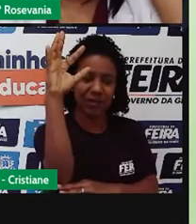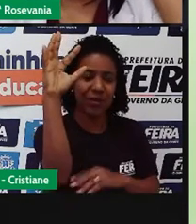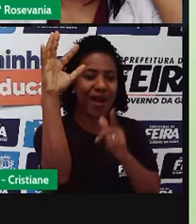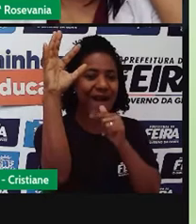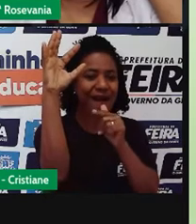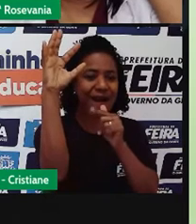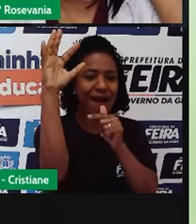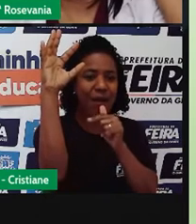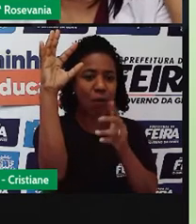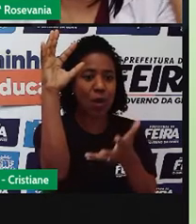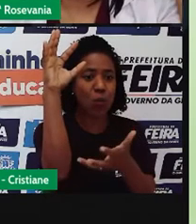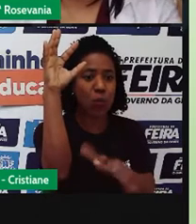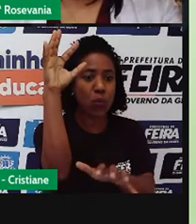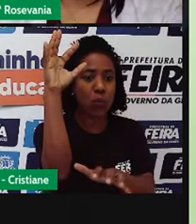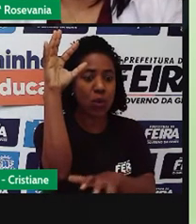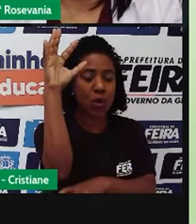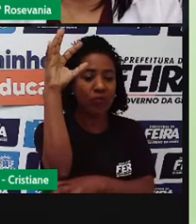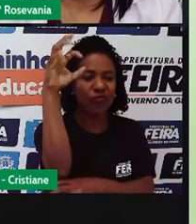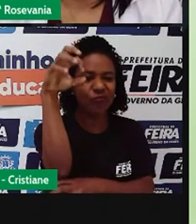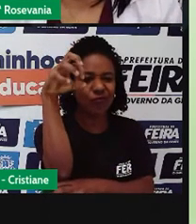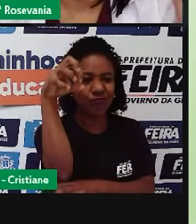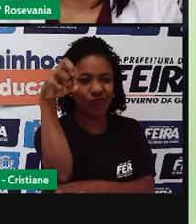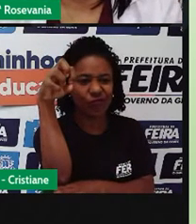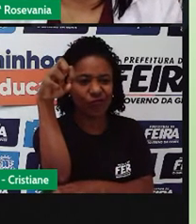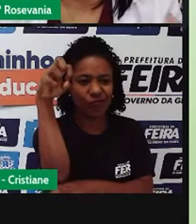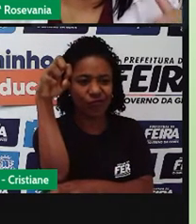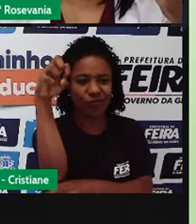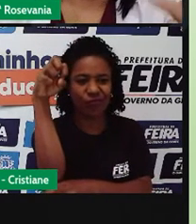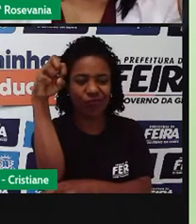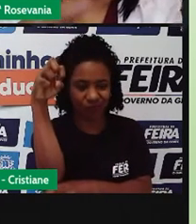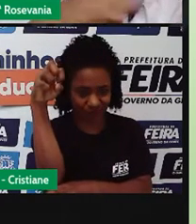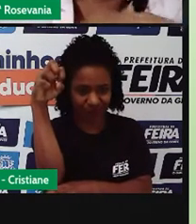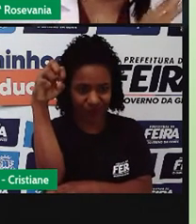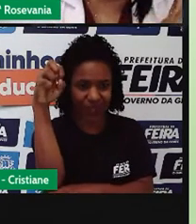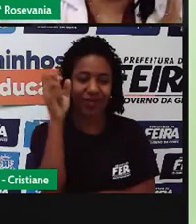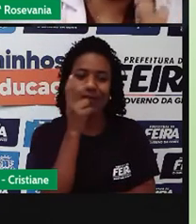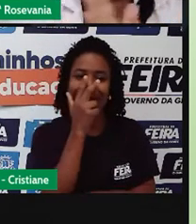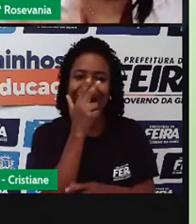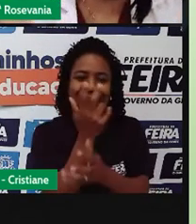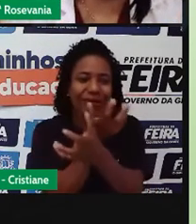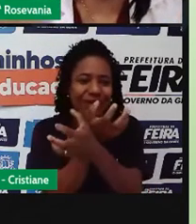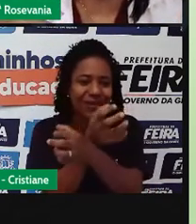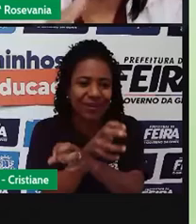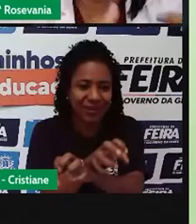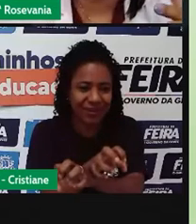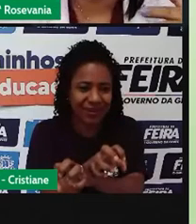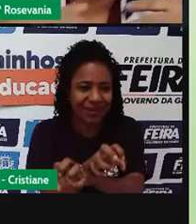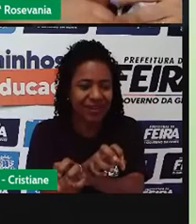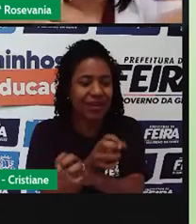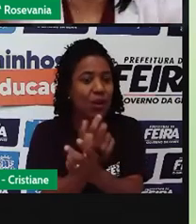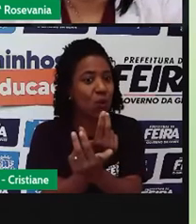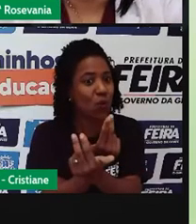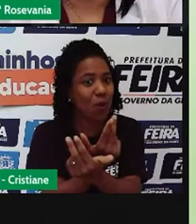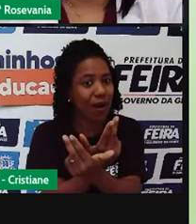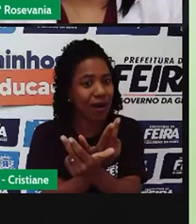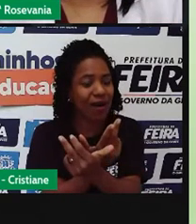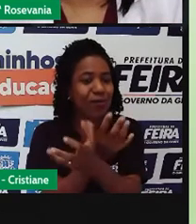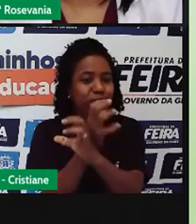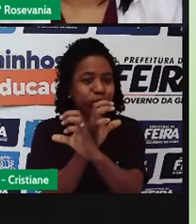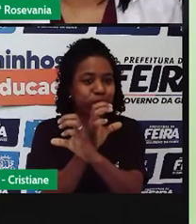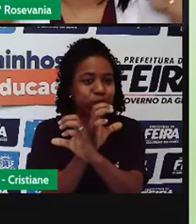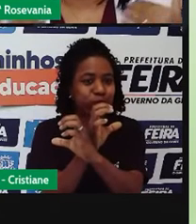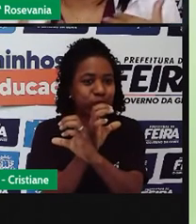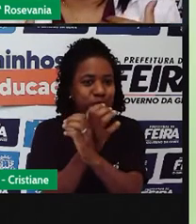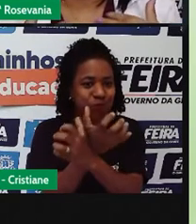do, da caatinga, justamente por esse fato, cresce, aí, né, faltou água, ela vai atrofiando. Então, desenvolve,